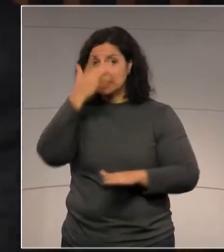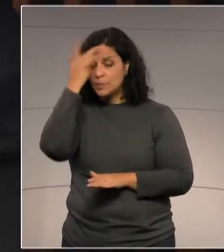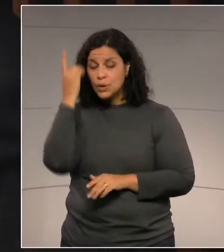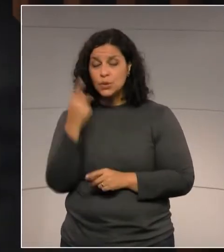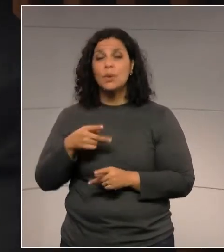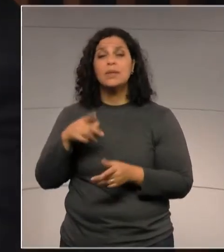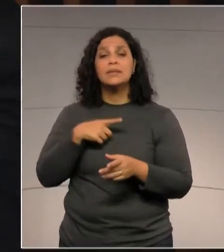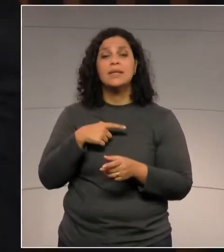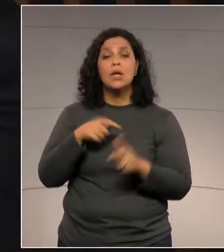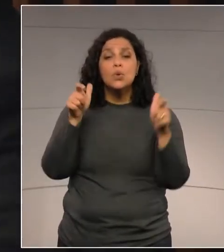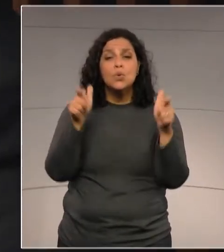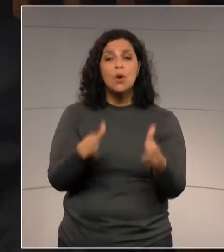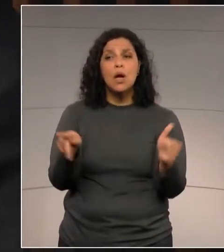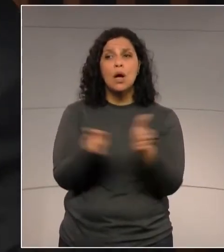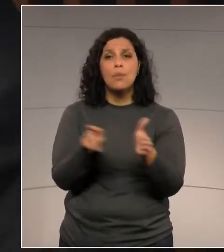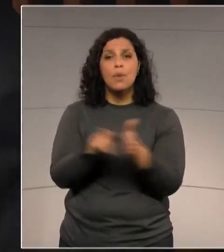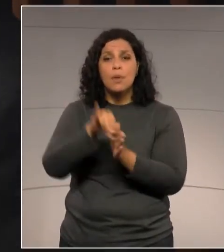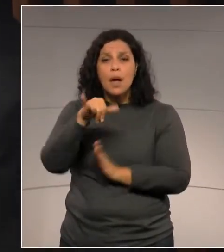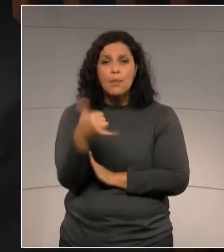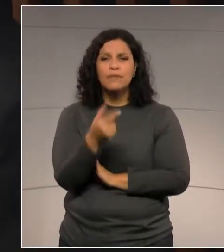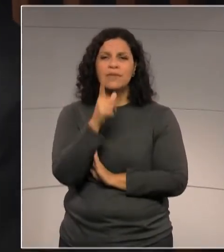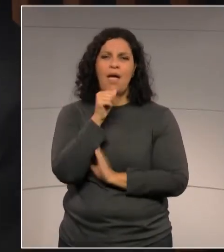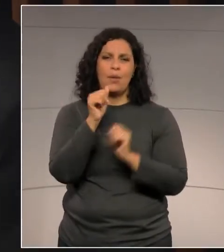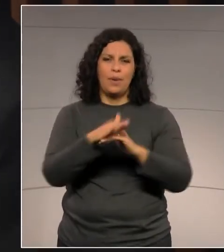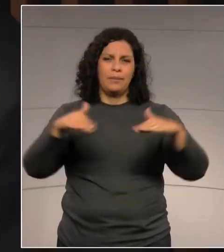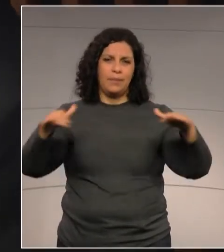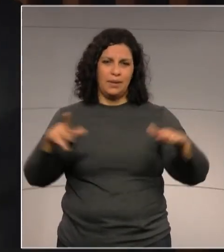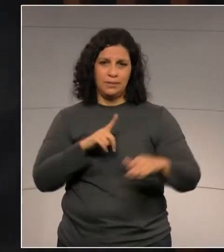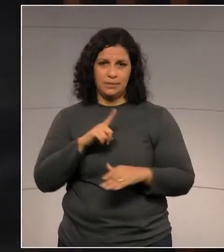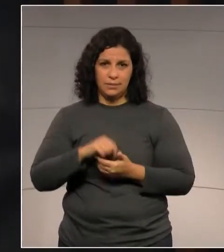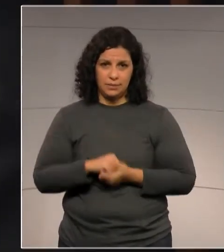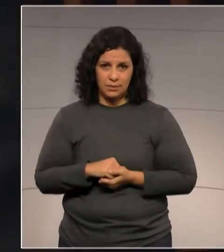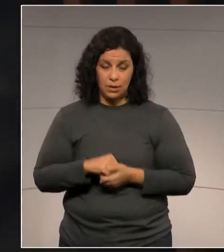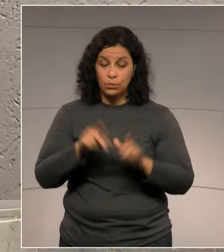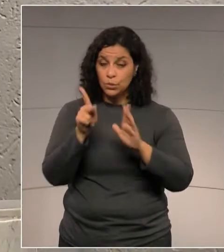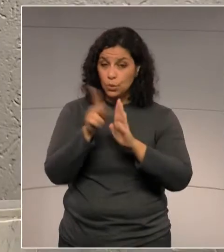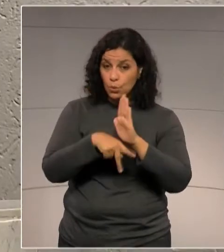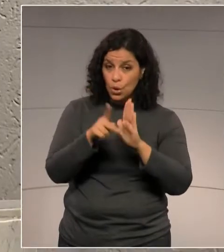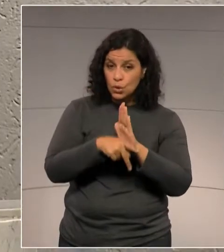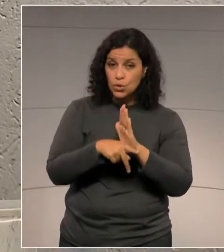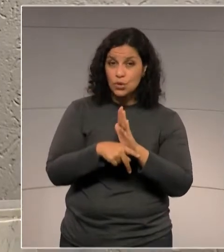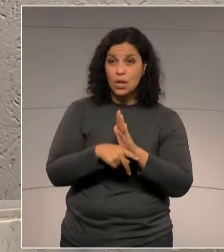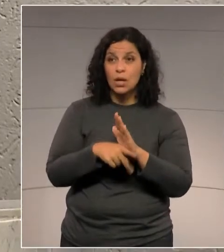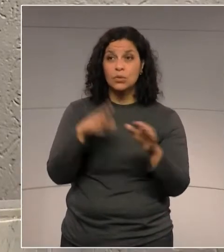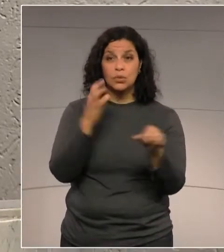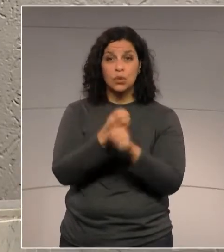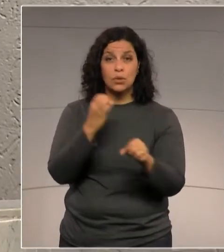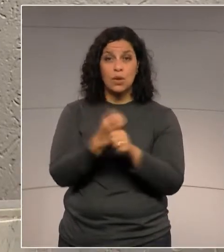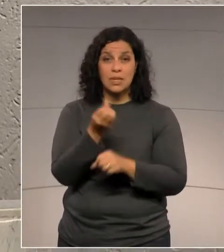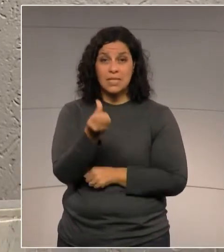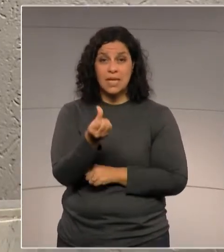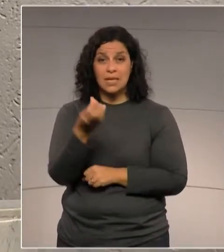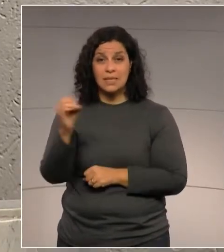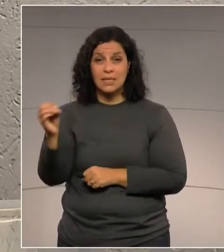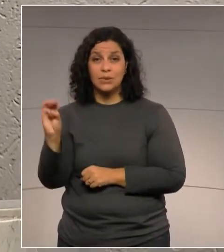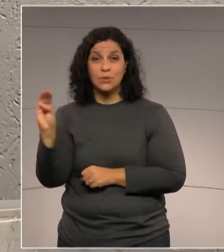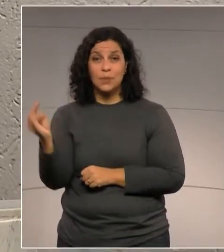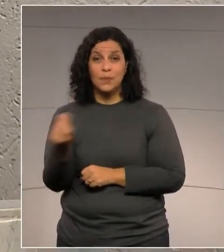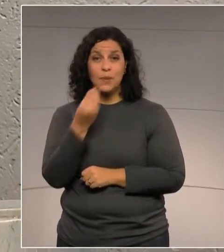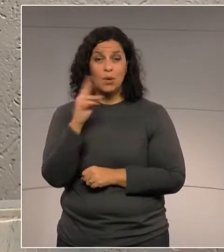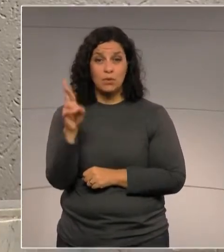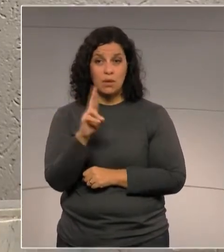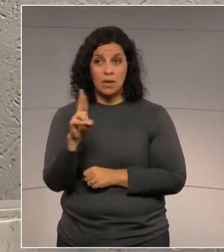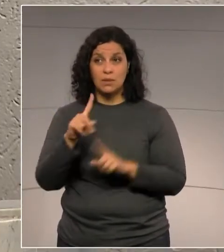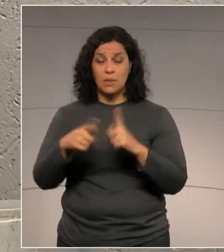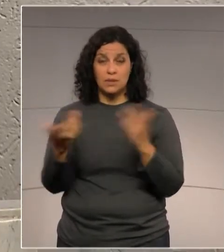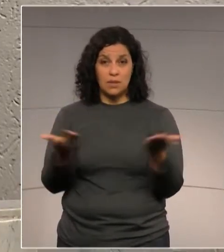espaço para poder aproveitar o zufrui do mar. Um projeto com um custo de mais de 600 milhões de reais. Mas agora,